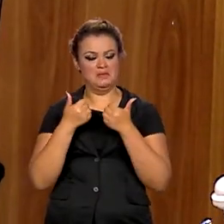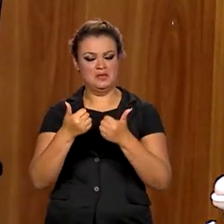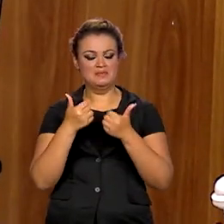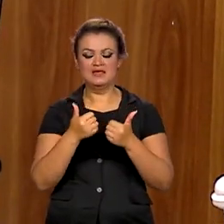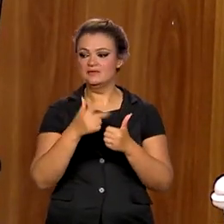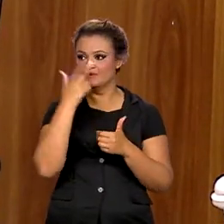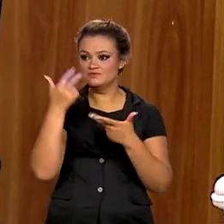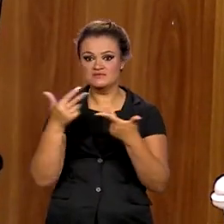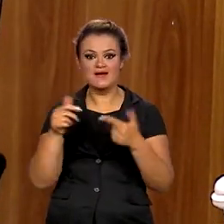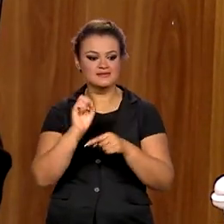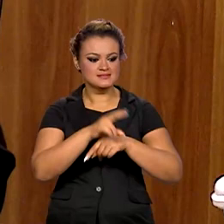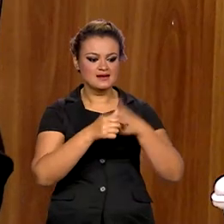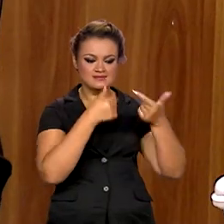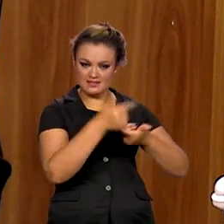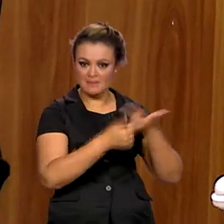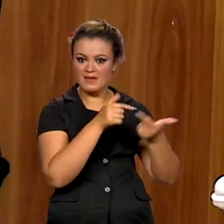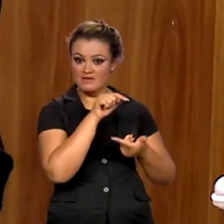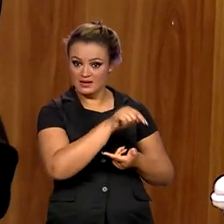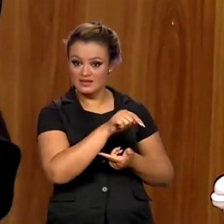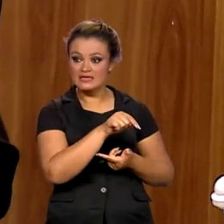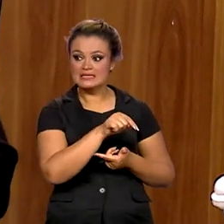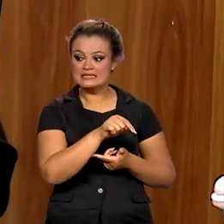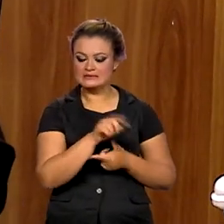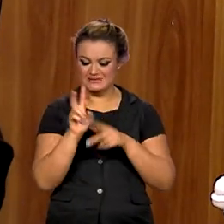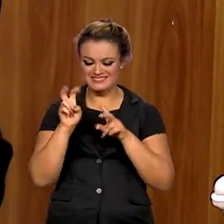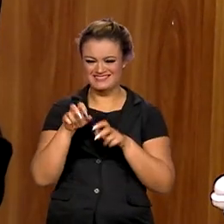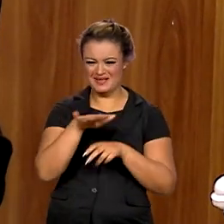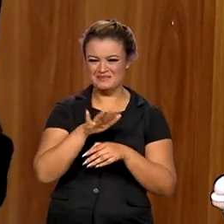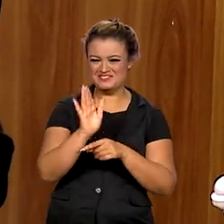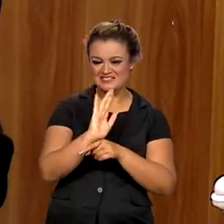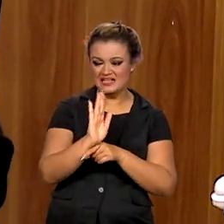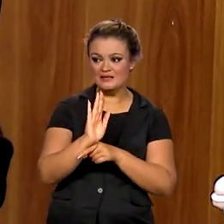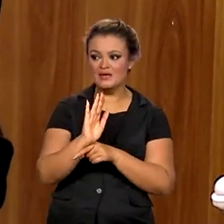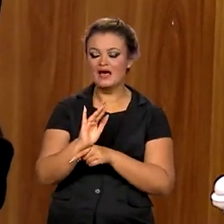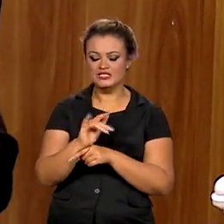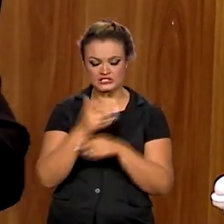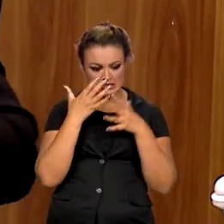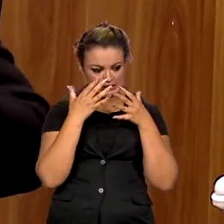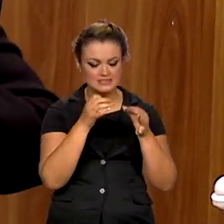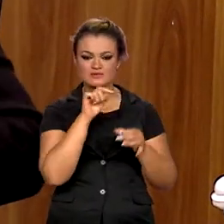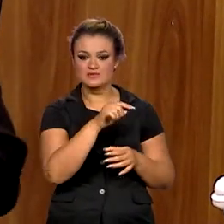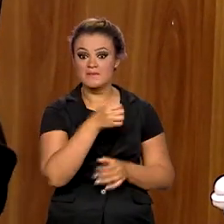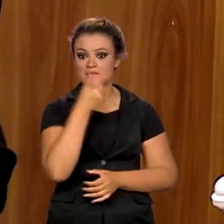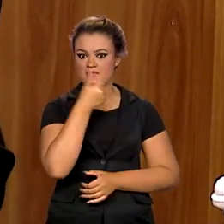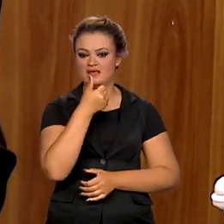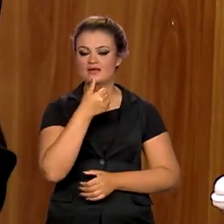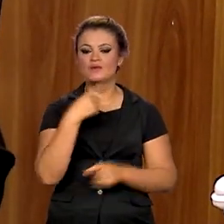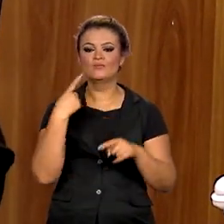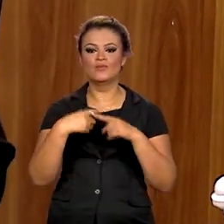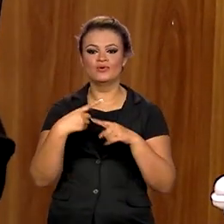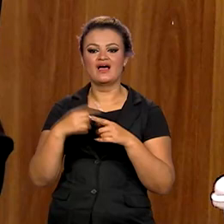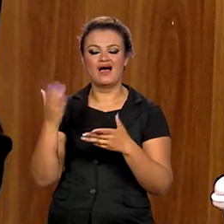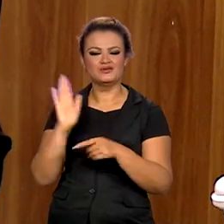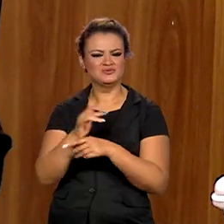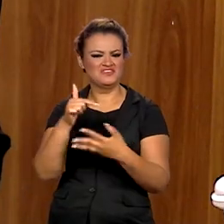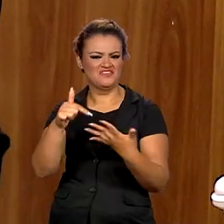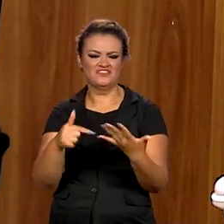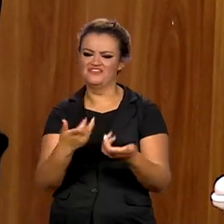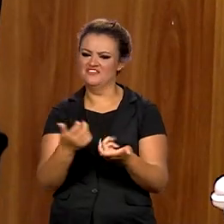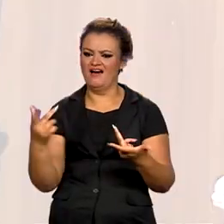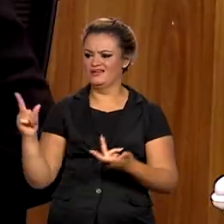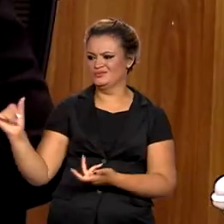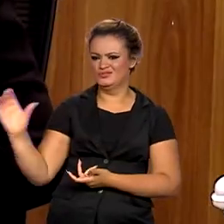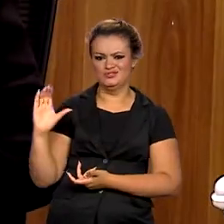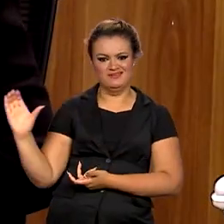emprega muita gente, seja realmente tratado da melhor maneira possível, porque isso traz divisas para nós, Traz